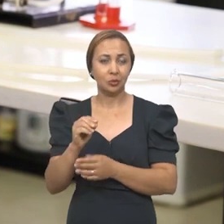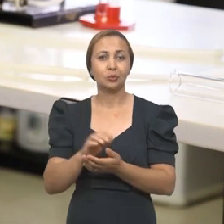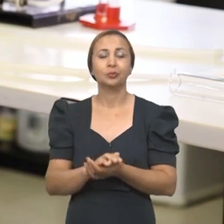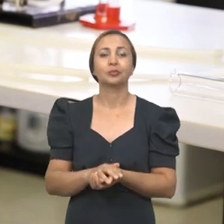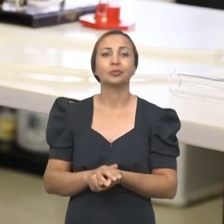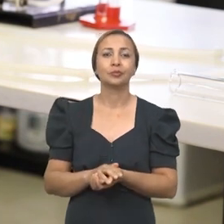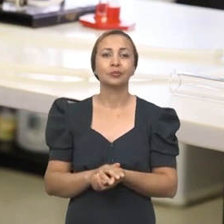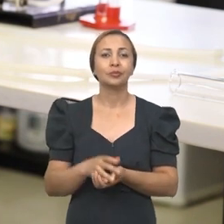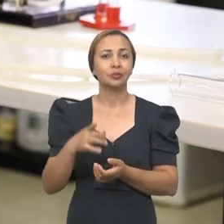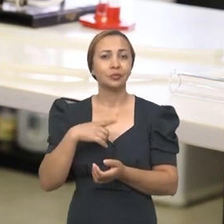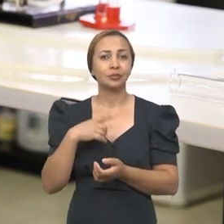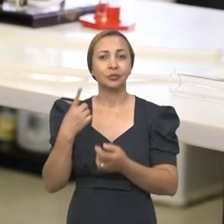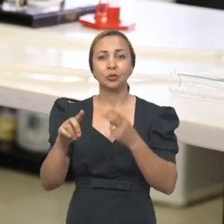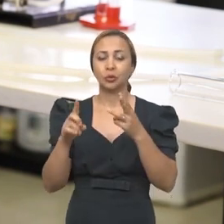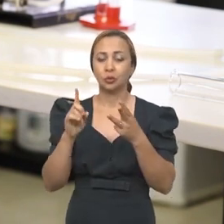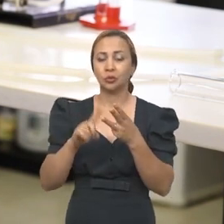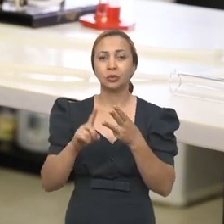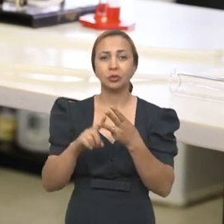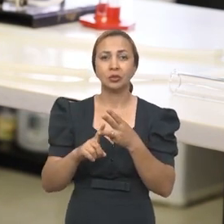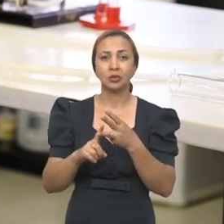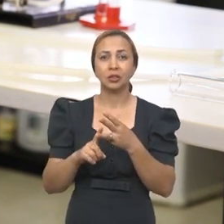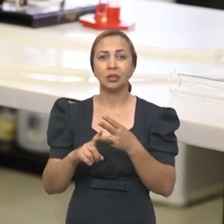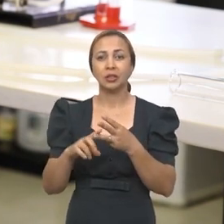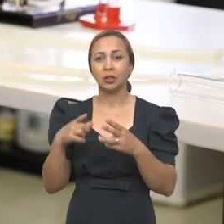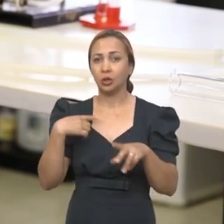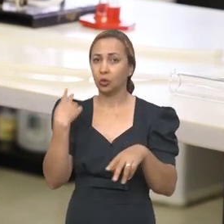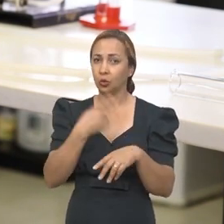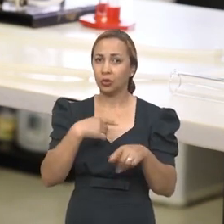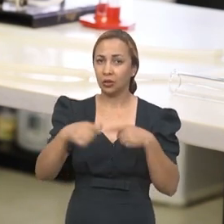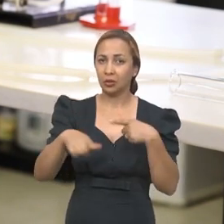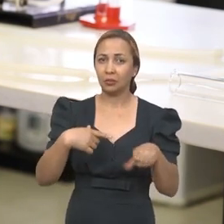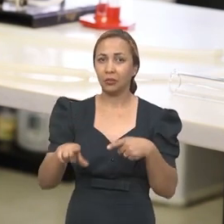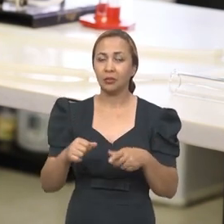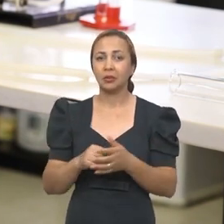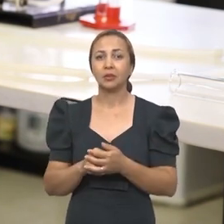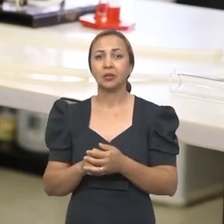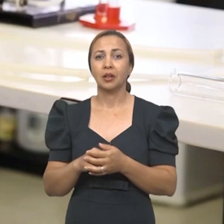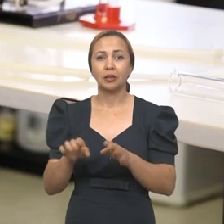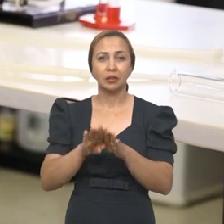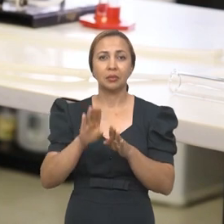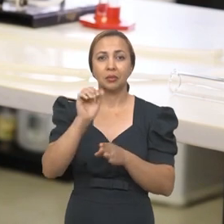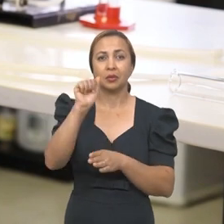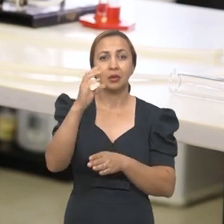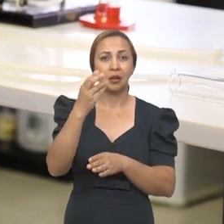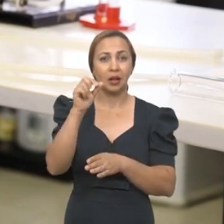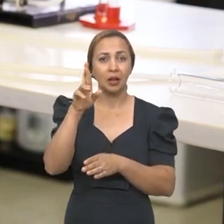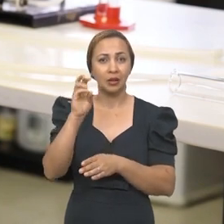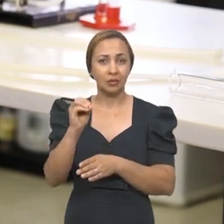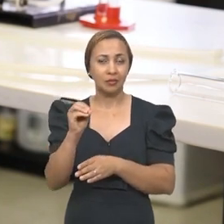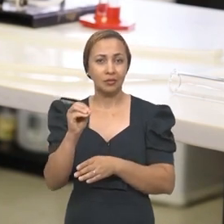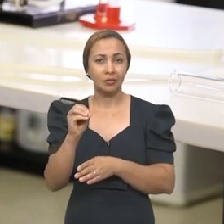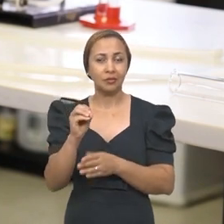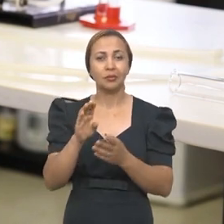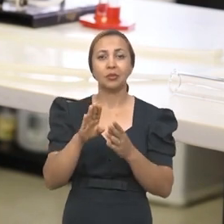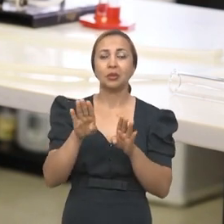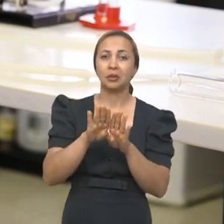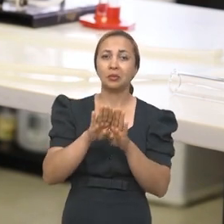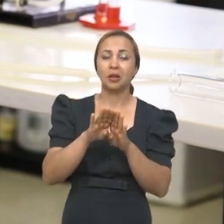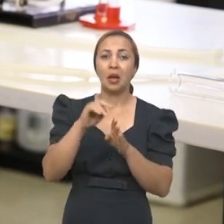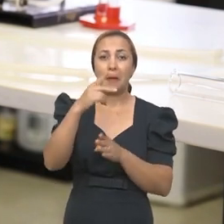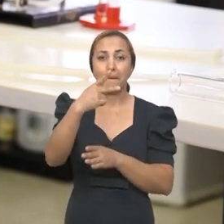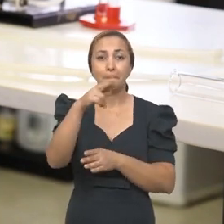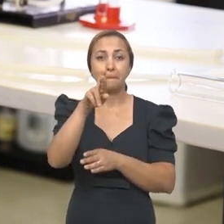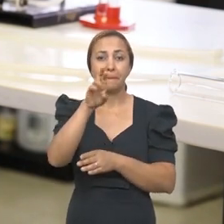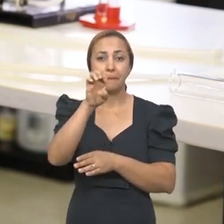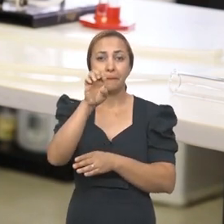zúrtico. E aí o terceiro nível trófico que a gente está trabalhando, que é um predador, também é um acro. É um